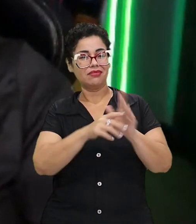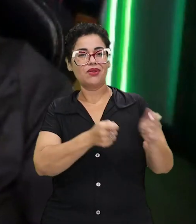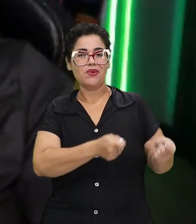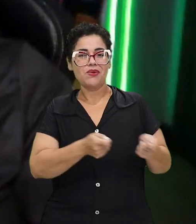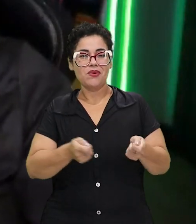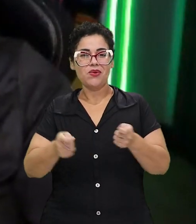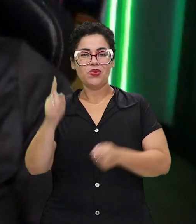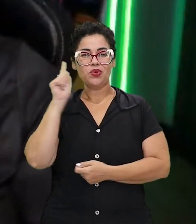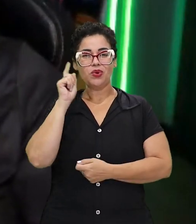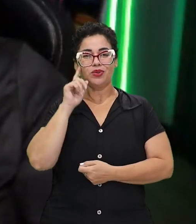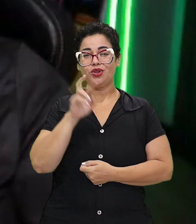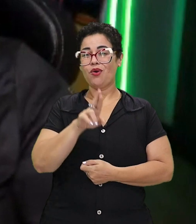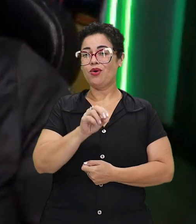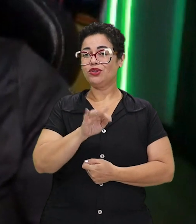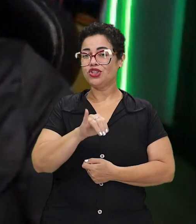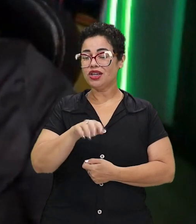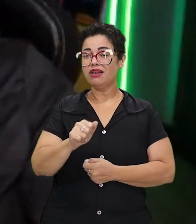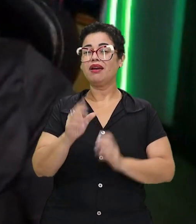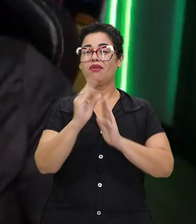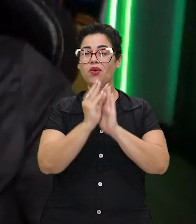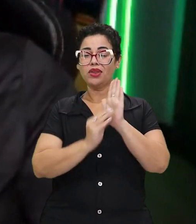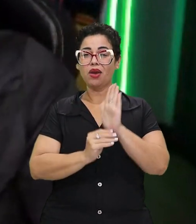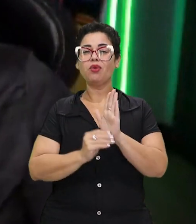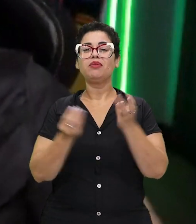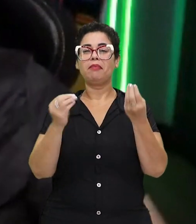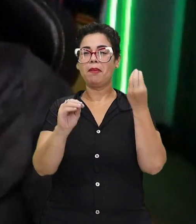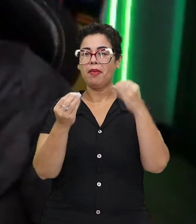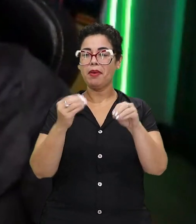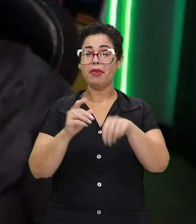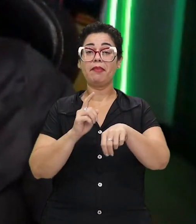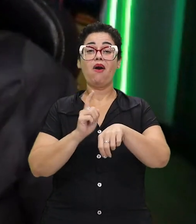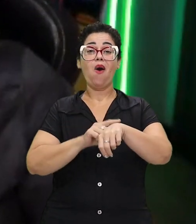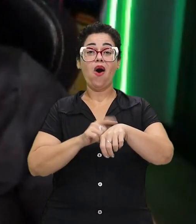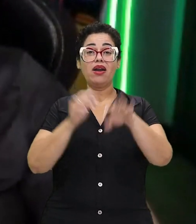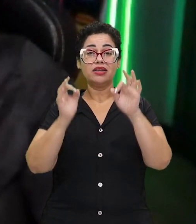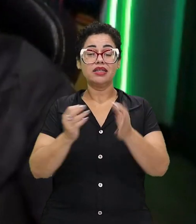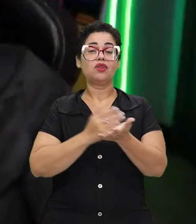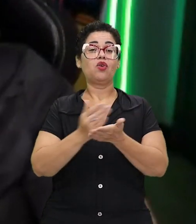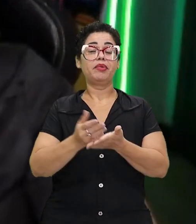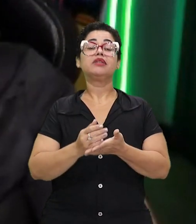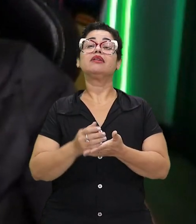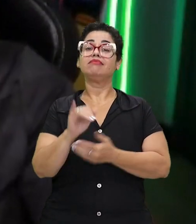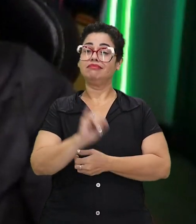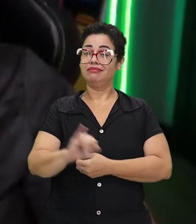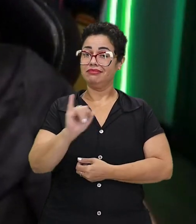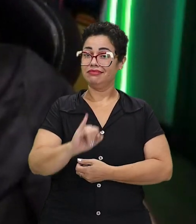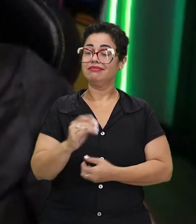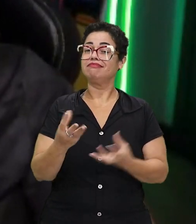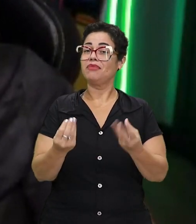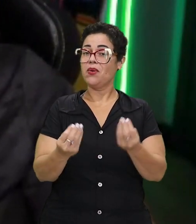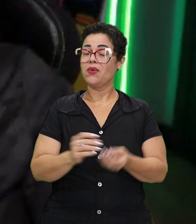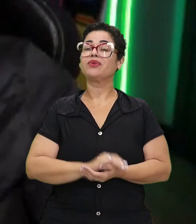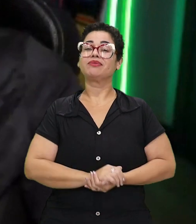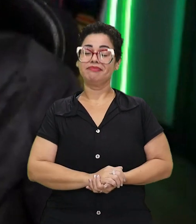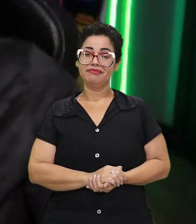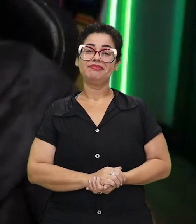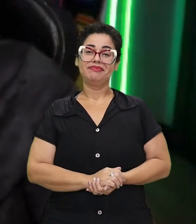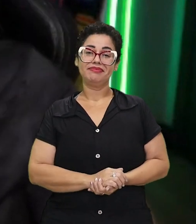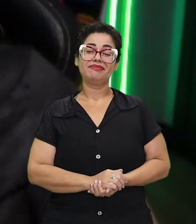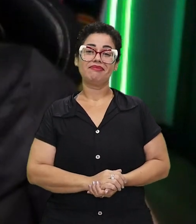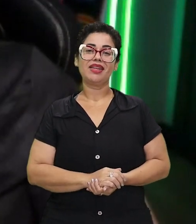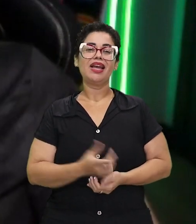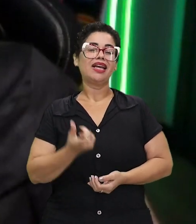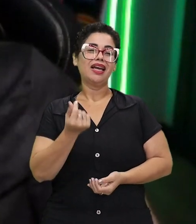manter ali a rotina de vídeos, a rotina de produção de conteúdo, ter um horário certinho para começar. Então, eu acho que isso é muito